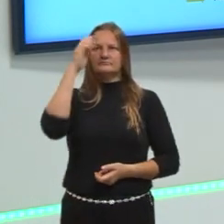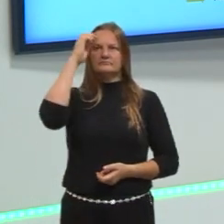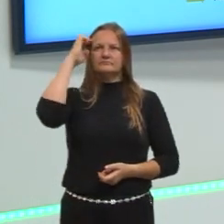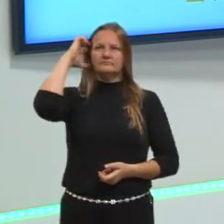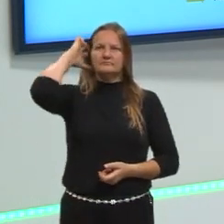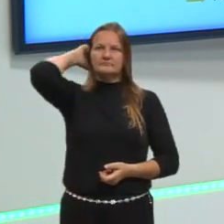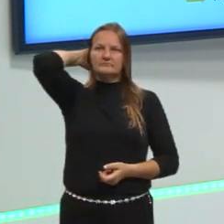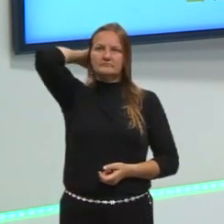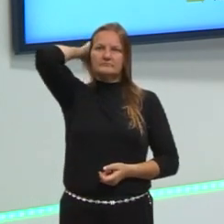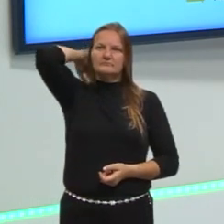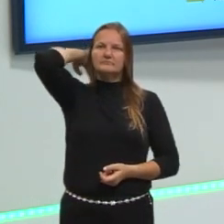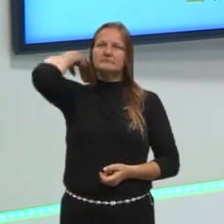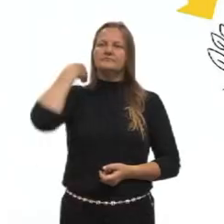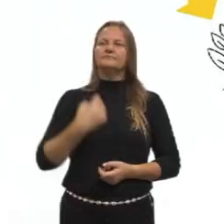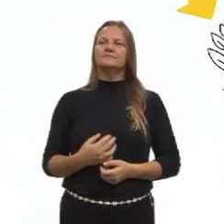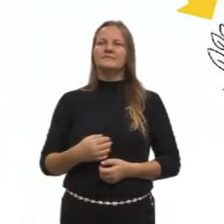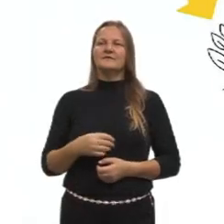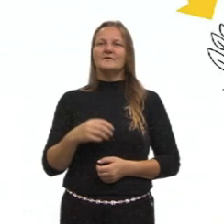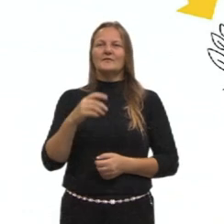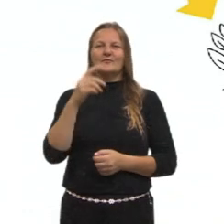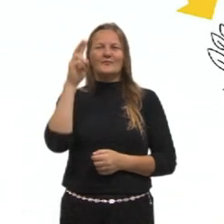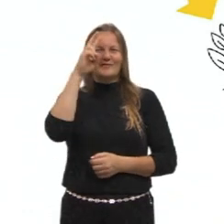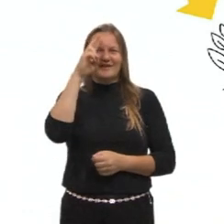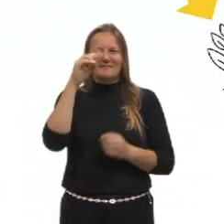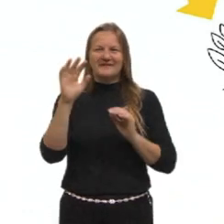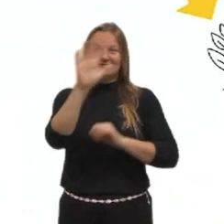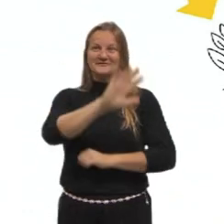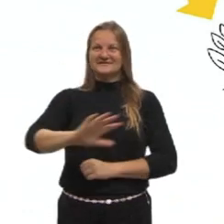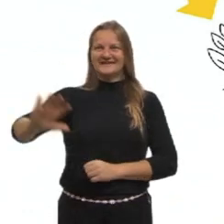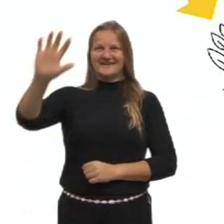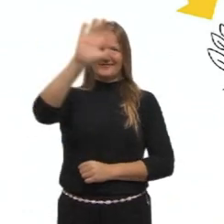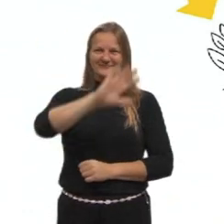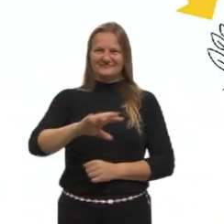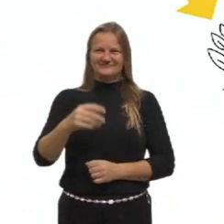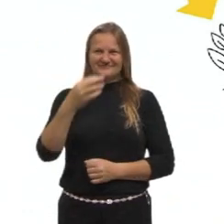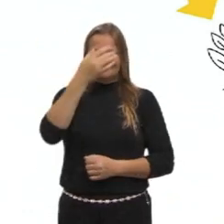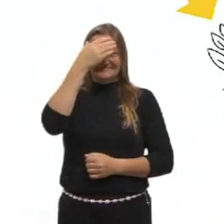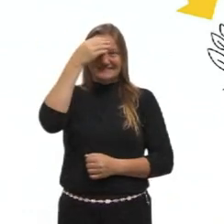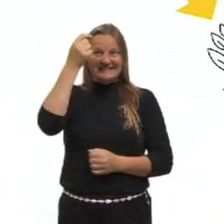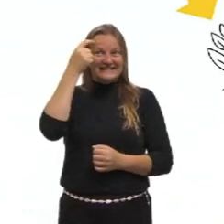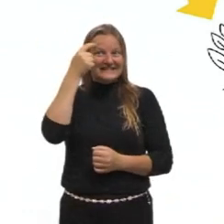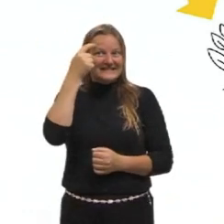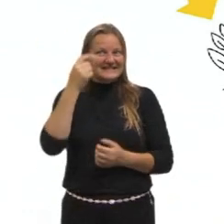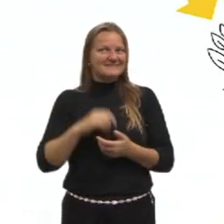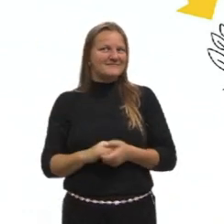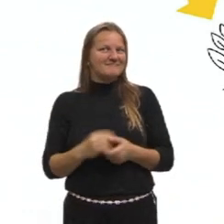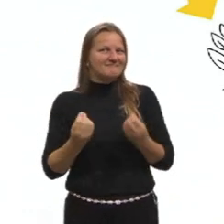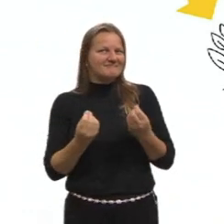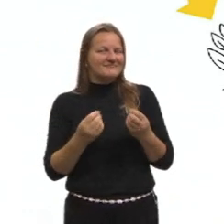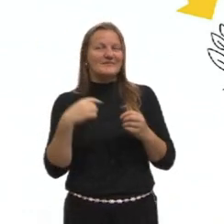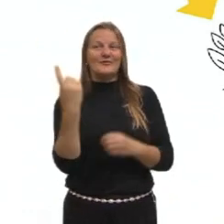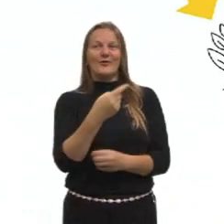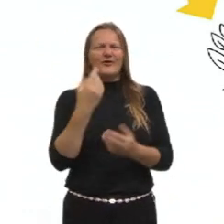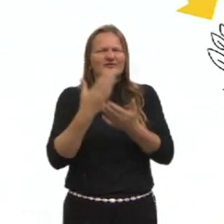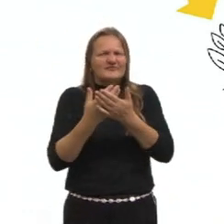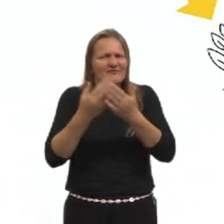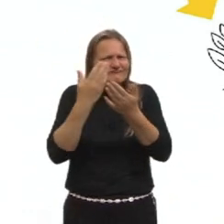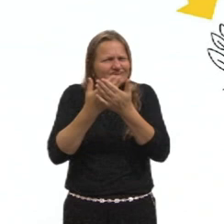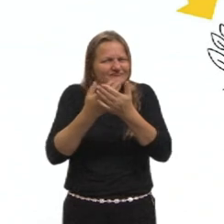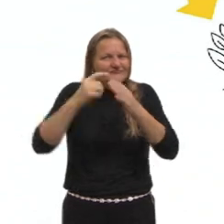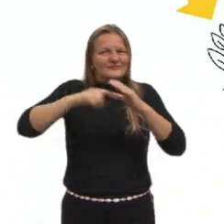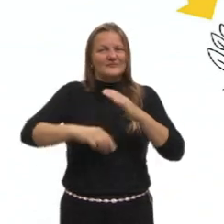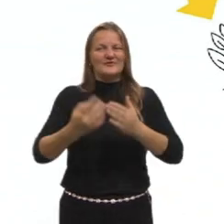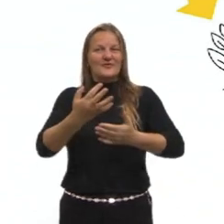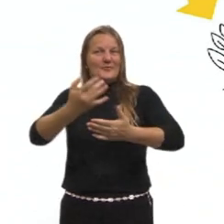Aqui, só para dar um refresco, tá, gente? Para refrescar aí algumas coisas que nós já vimos durante